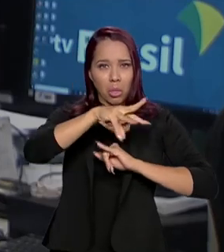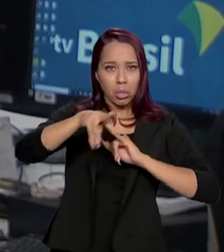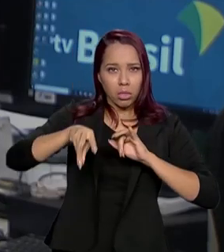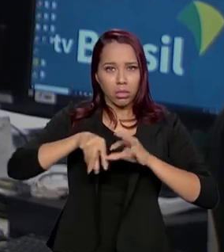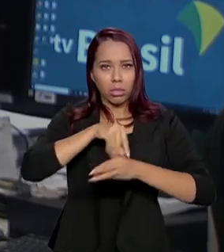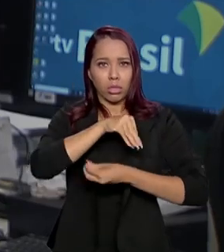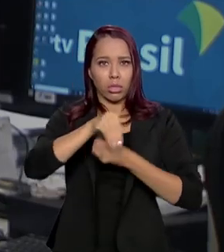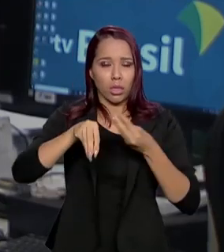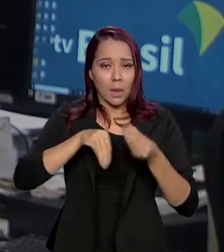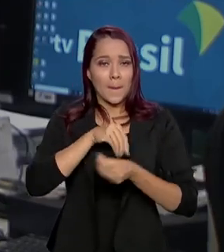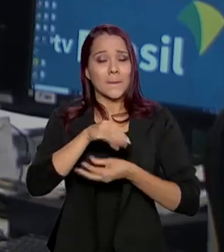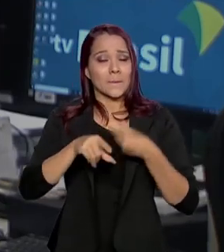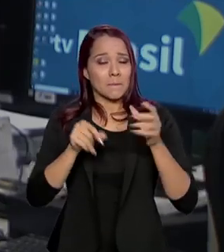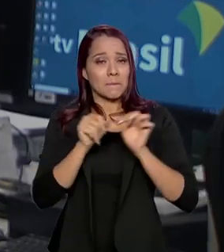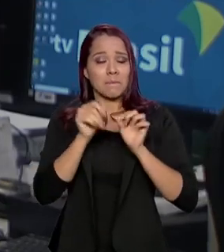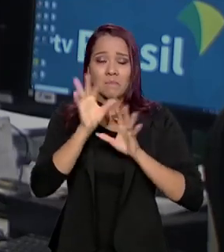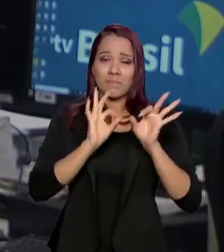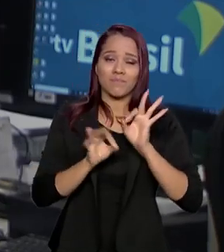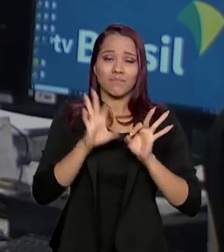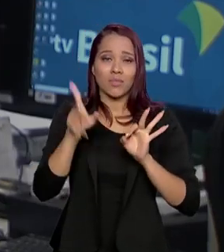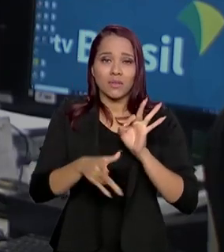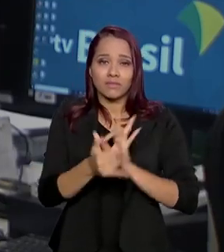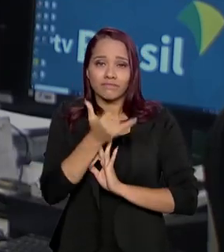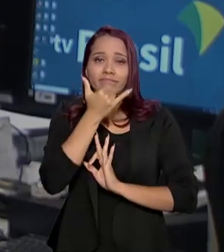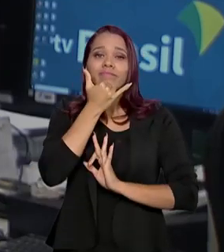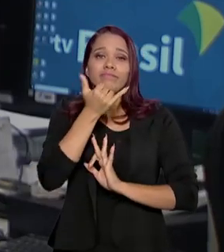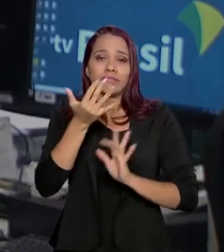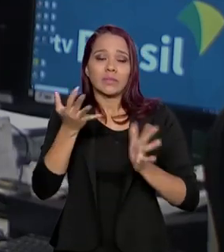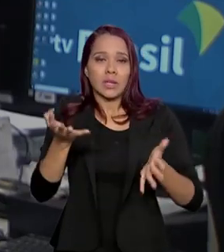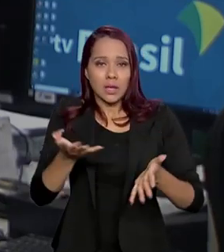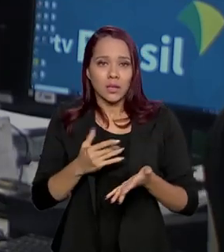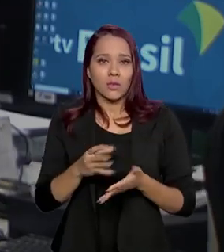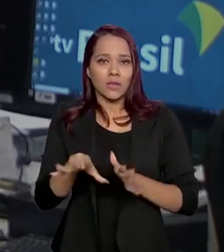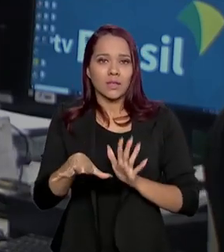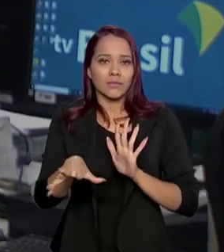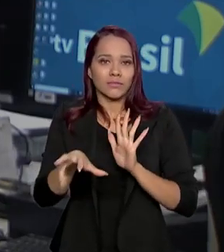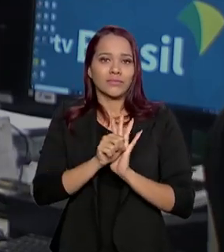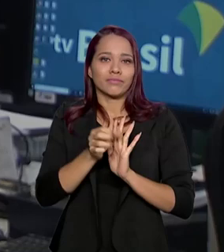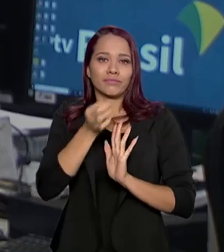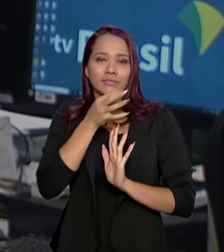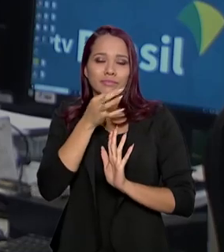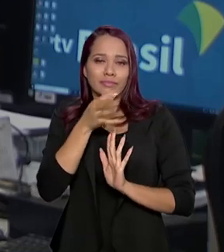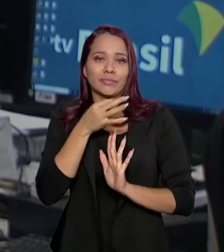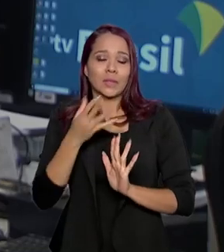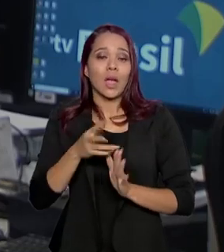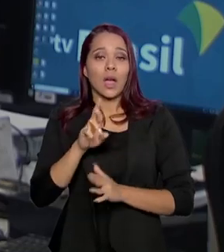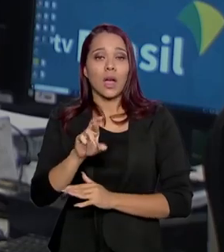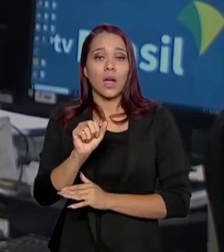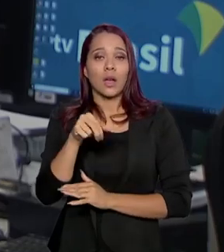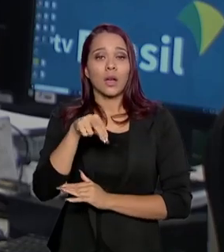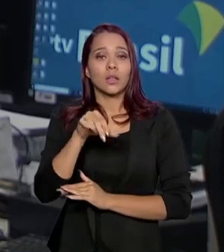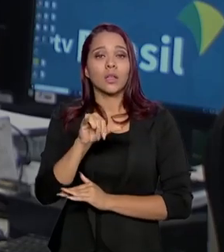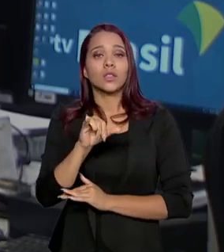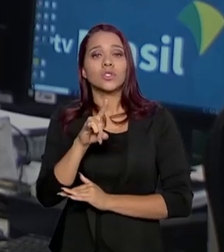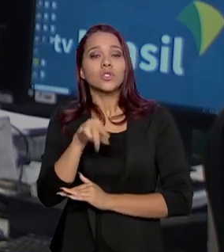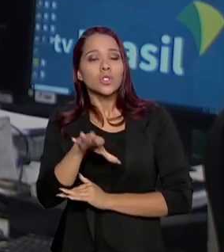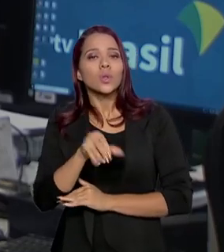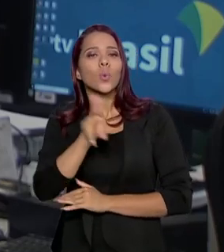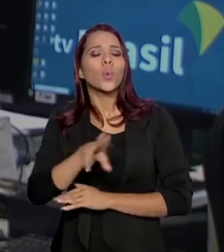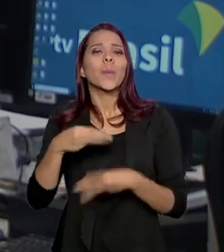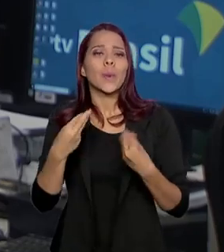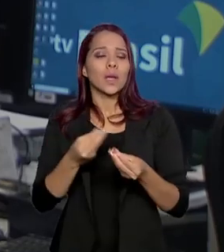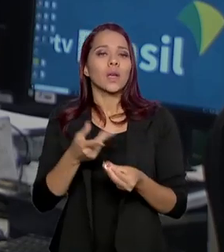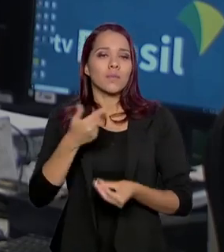pode acabar sendo formada sem querer e contaminar o medicamento. A ranitidina é um remédio muito usado para o